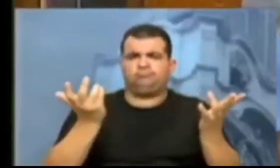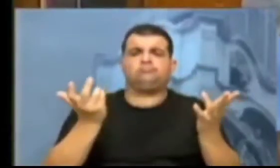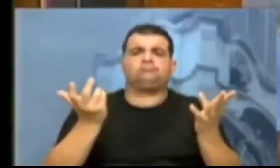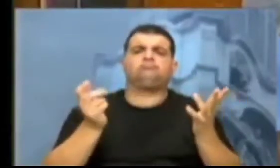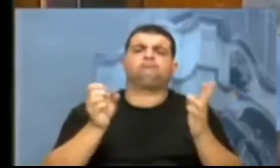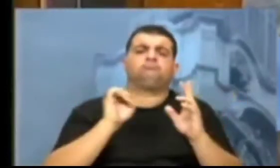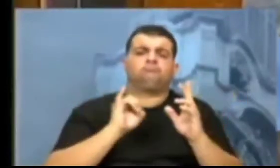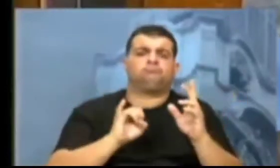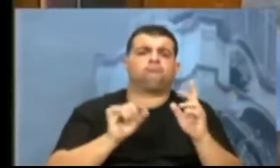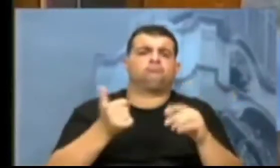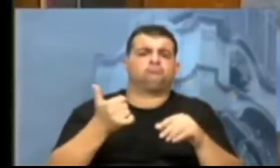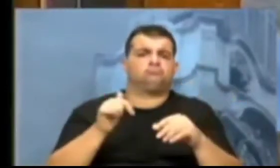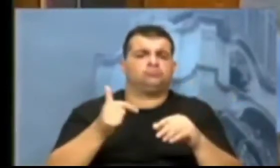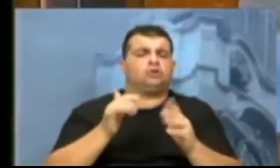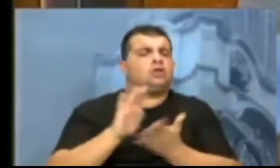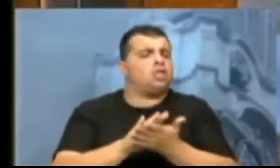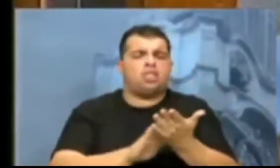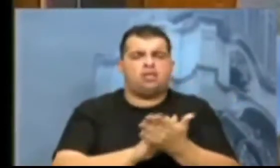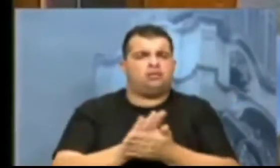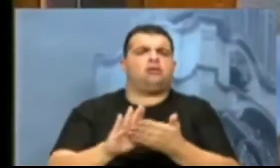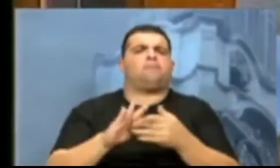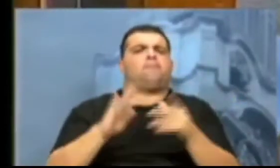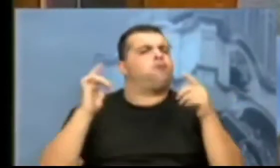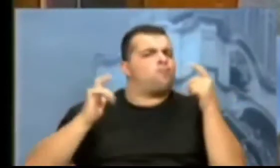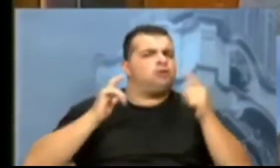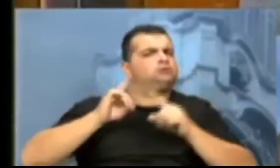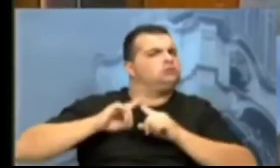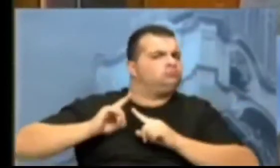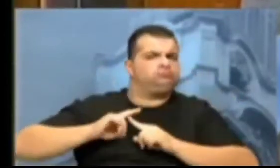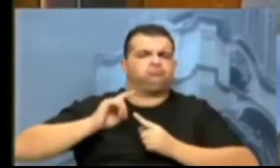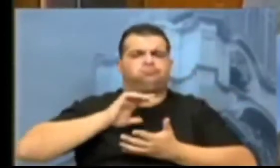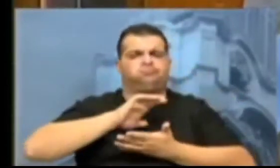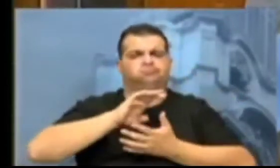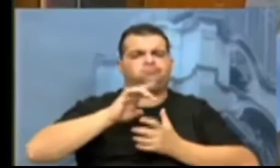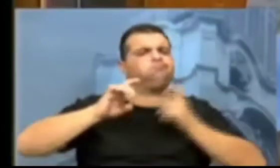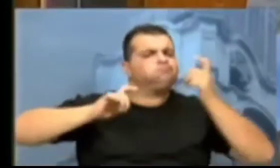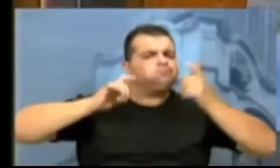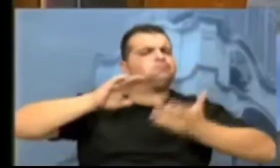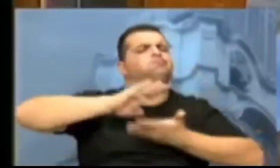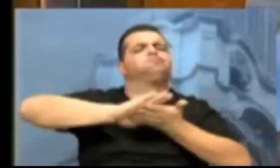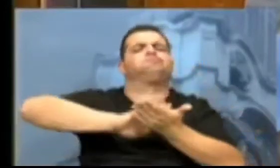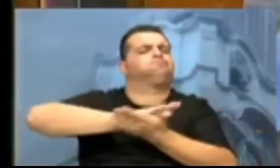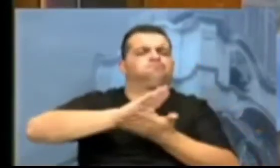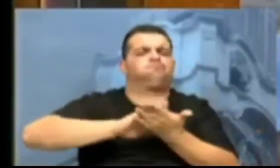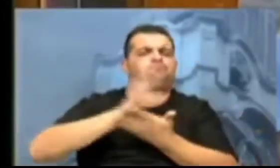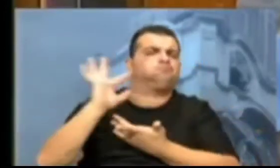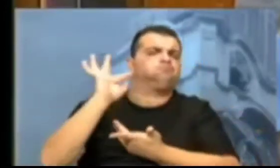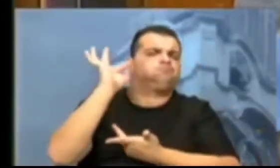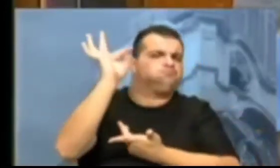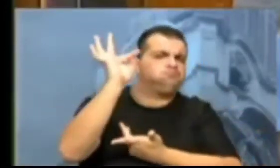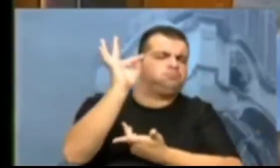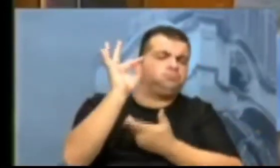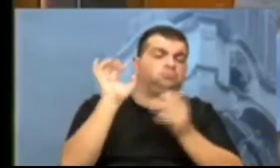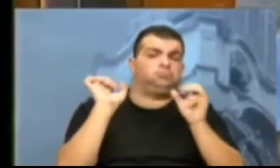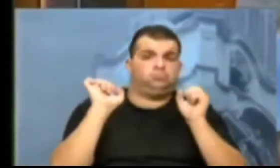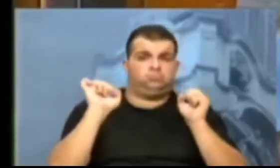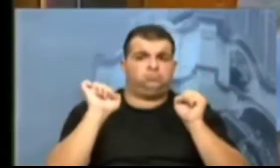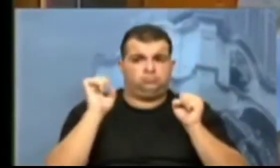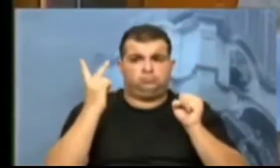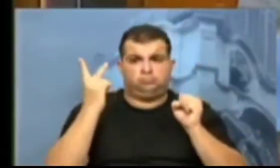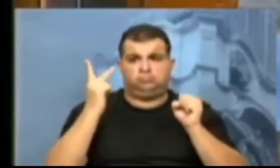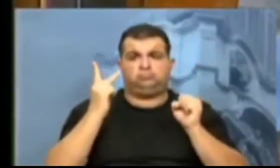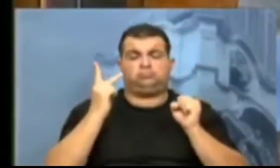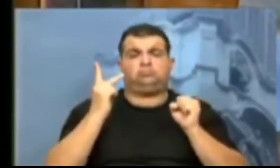nenhum tipo de preocupação com o futuro, muito em breve, aquelas previsões